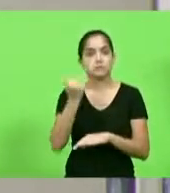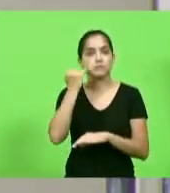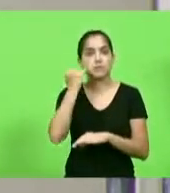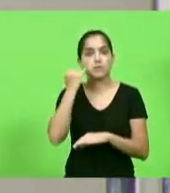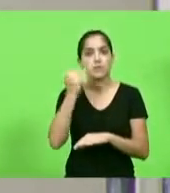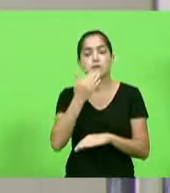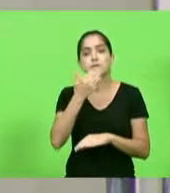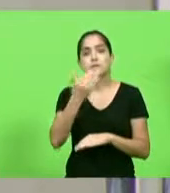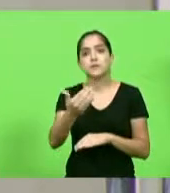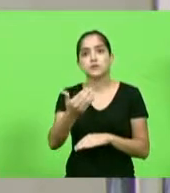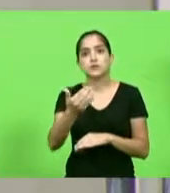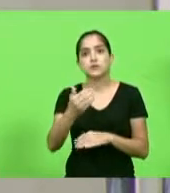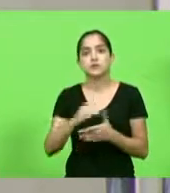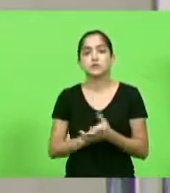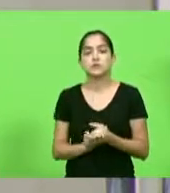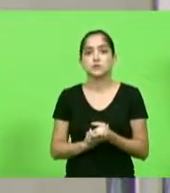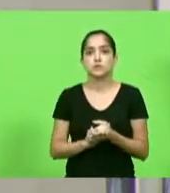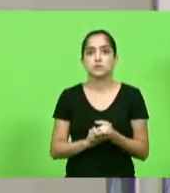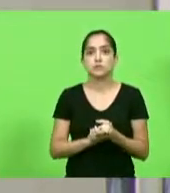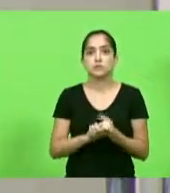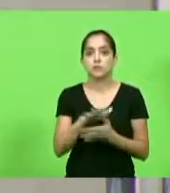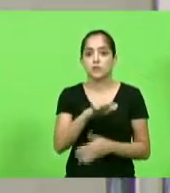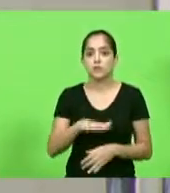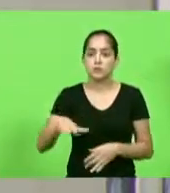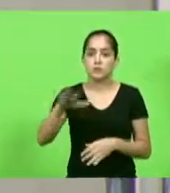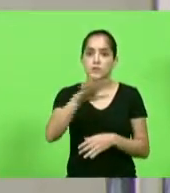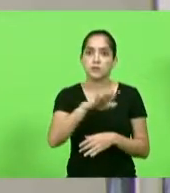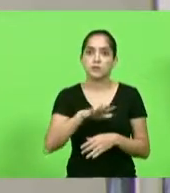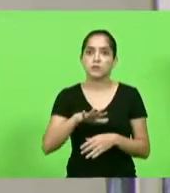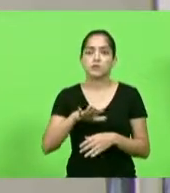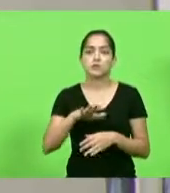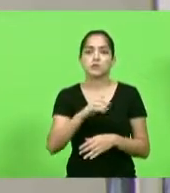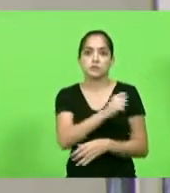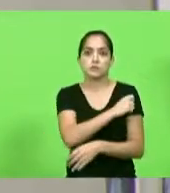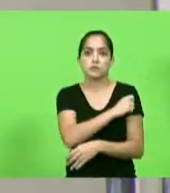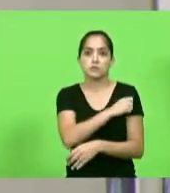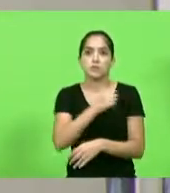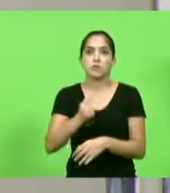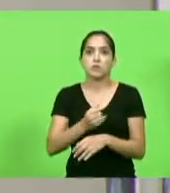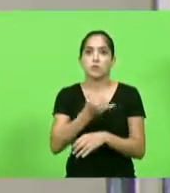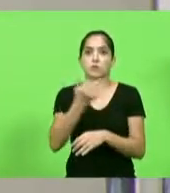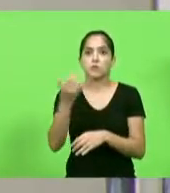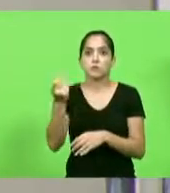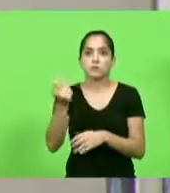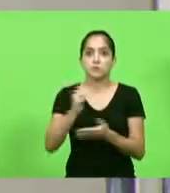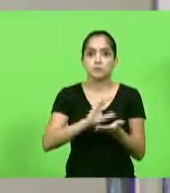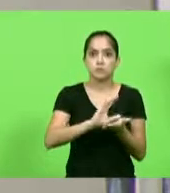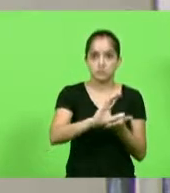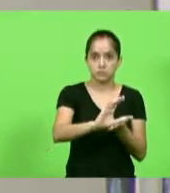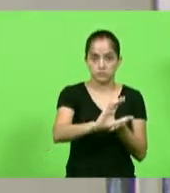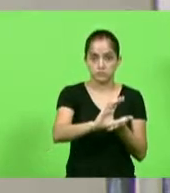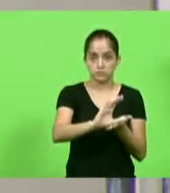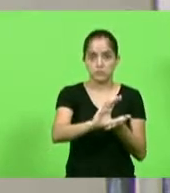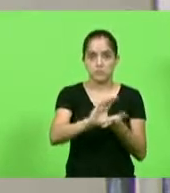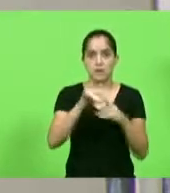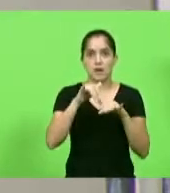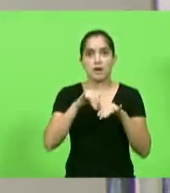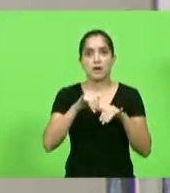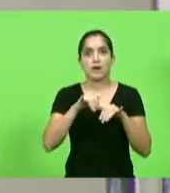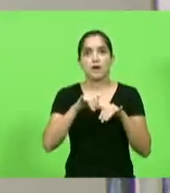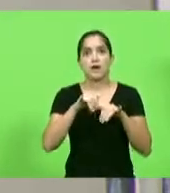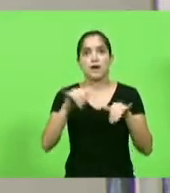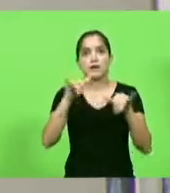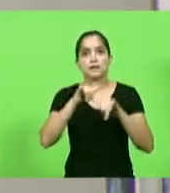solicitando à tesoureira da União Nacional dos Estudantes informações acerca da quantidade de recursos financeiros destinados à campanha